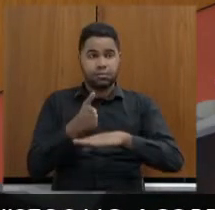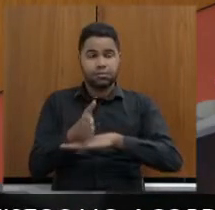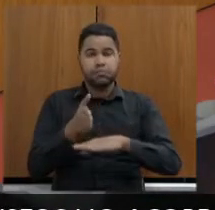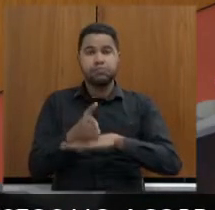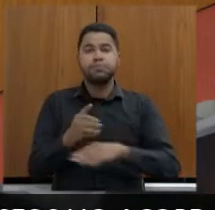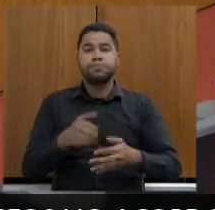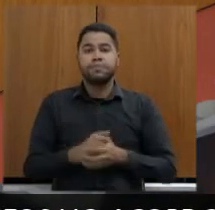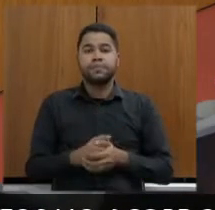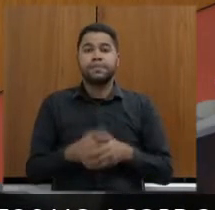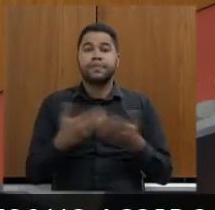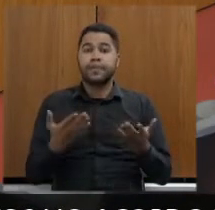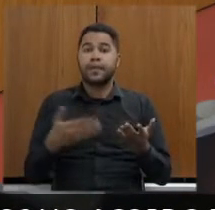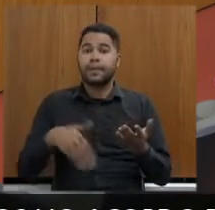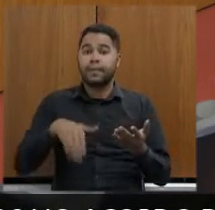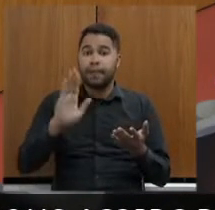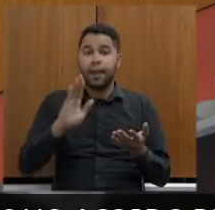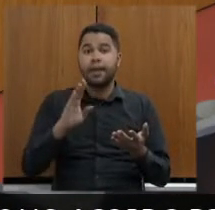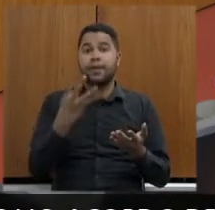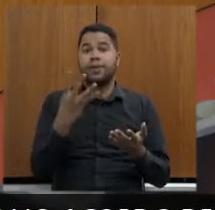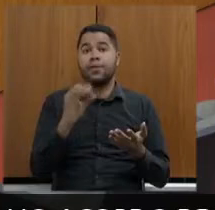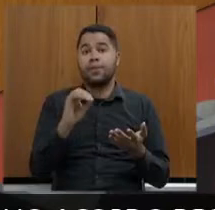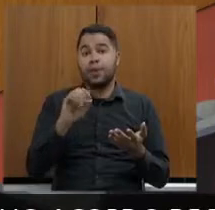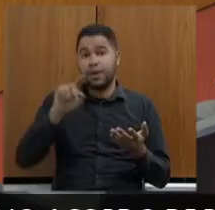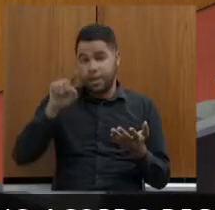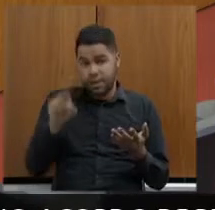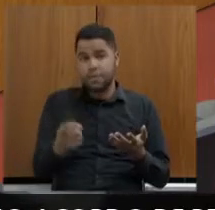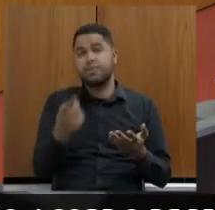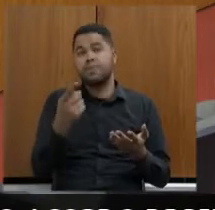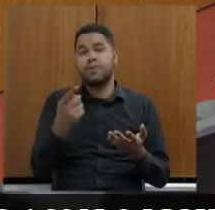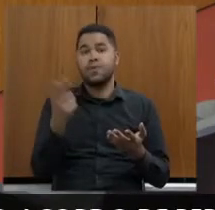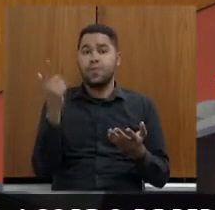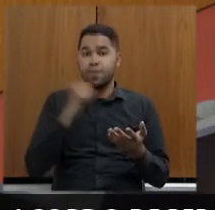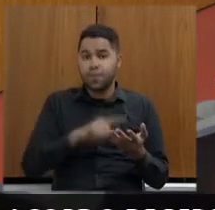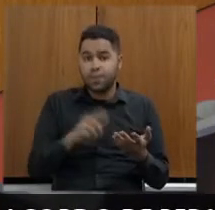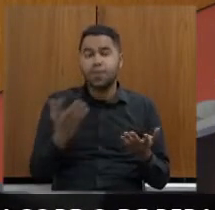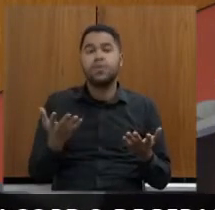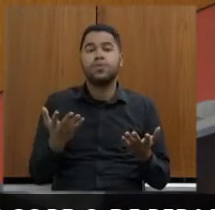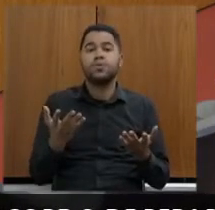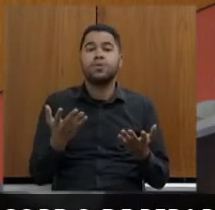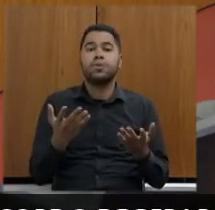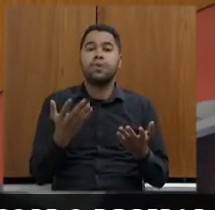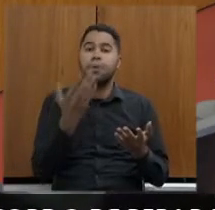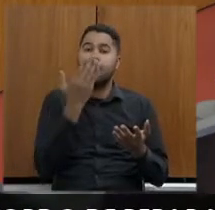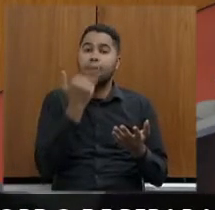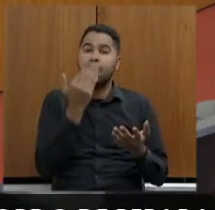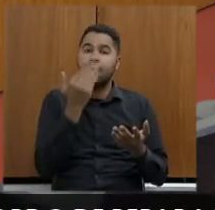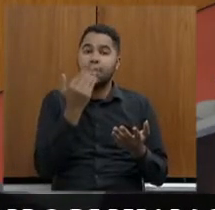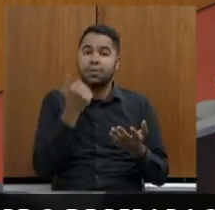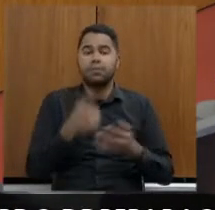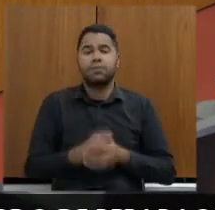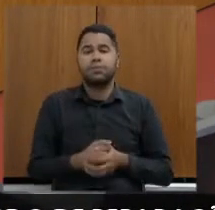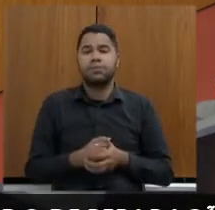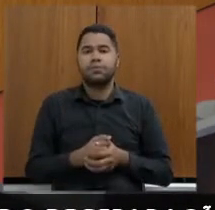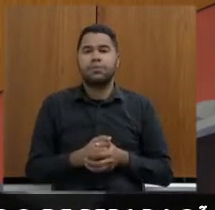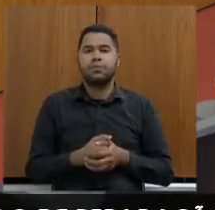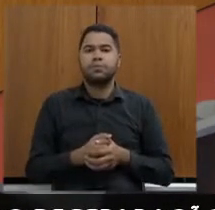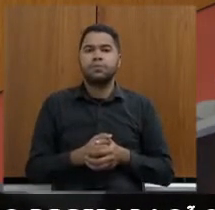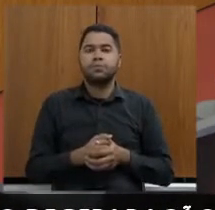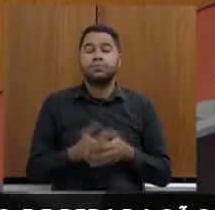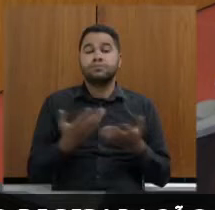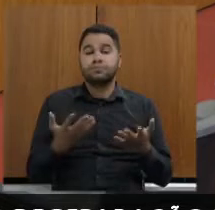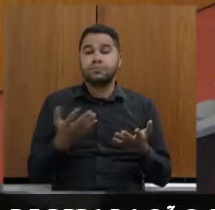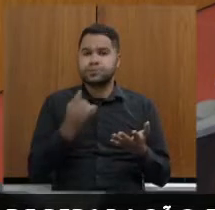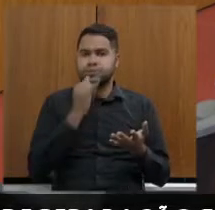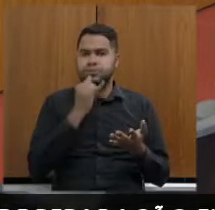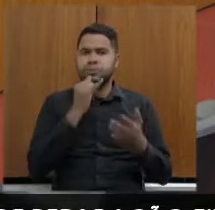Rodonel, ele ganha mais de 40 minutos para trazer, para levar os alimentos para o SEASA. Então, não é benefício de